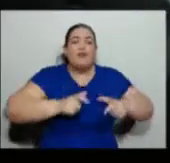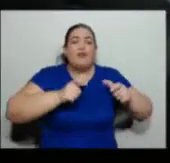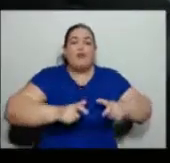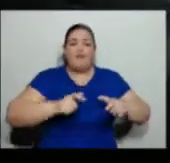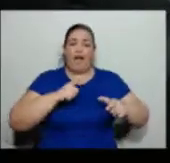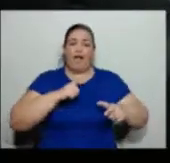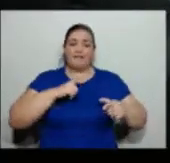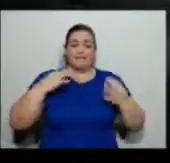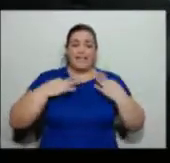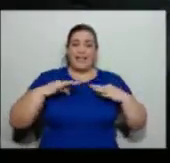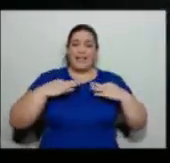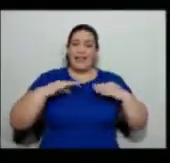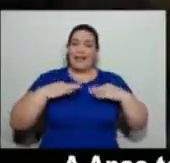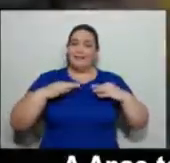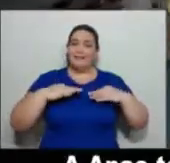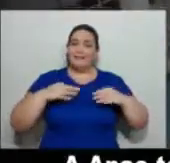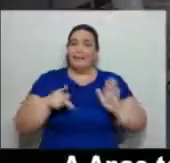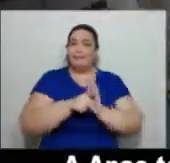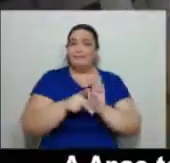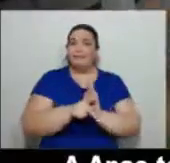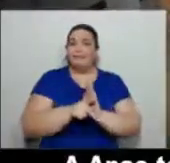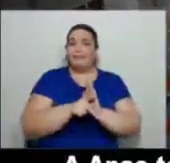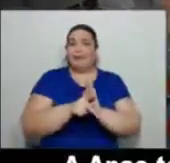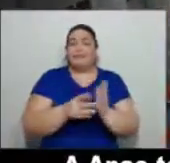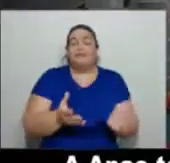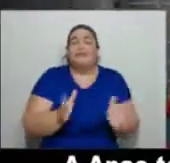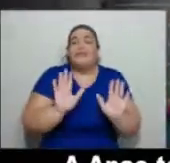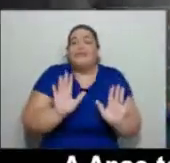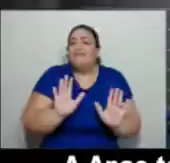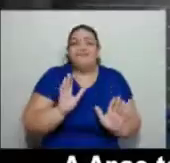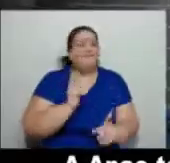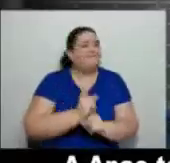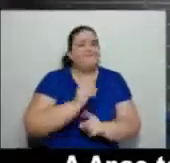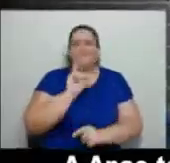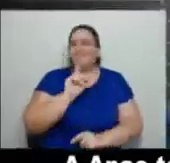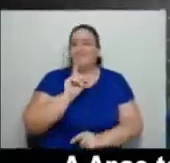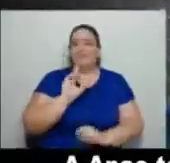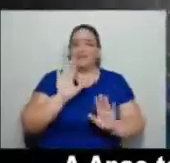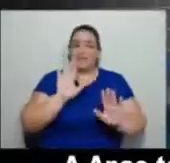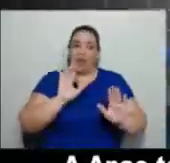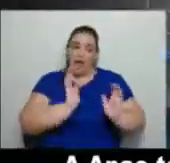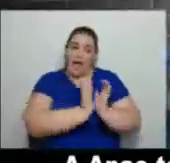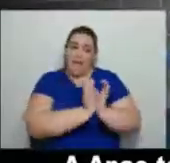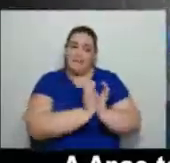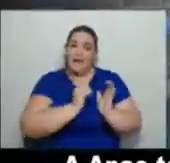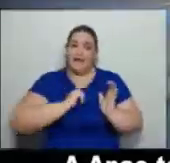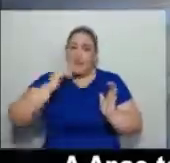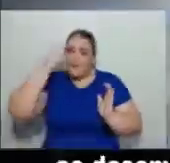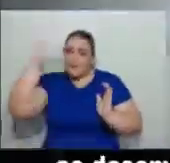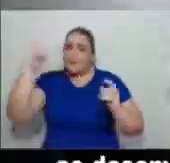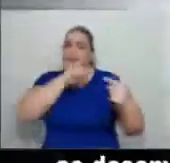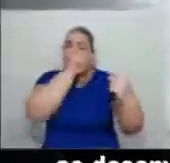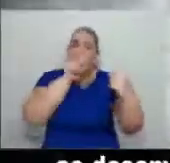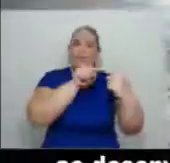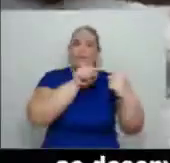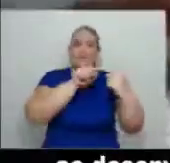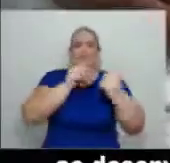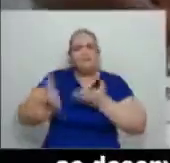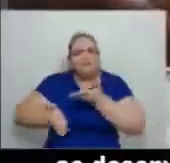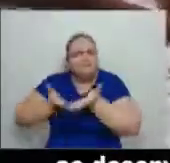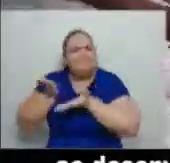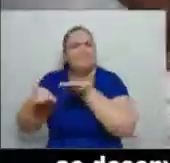não encontrou no país. A APAI tem como principal missão criar situações favoráveis ao